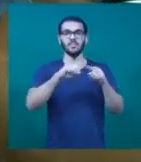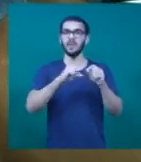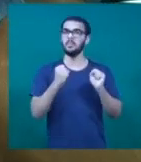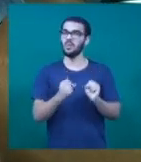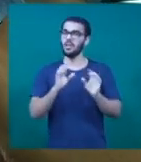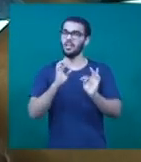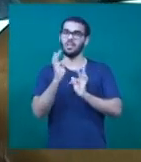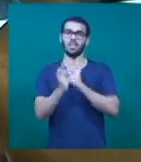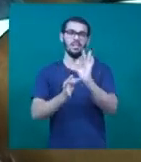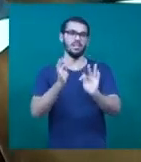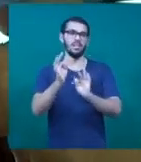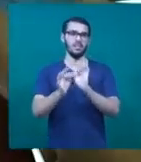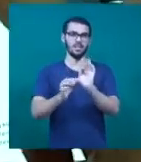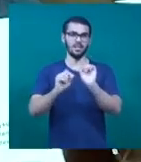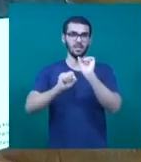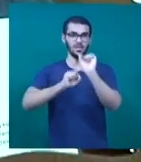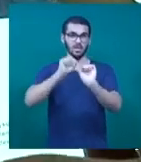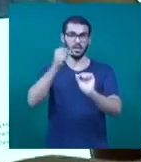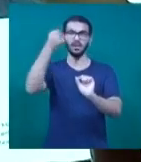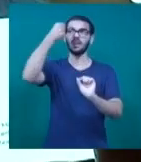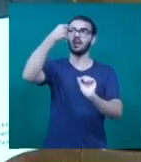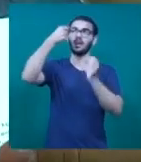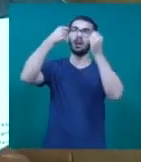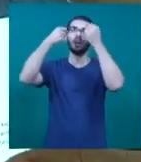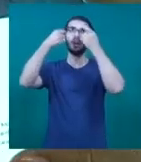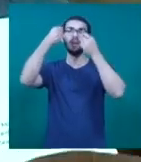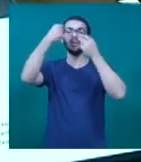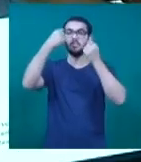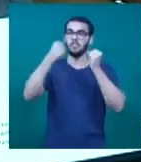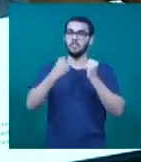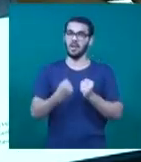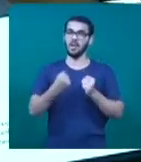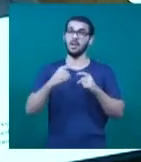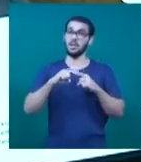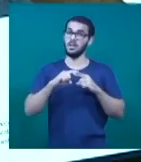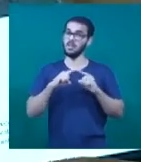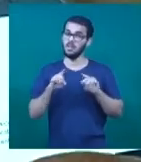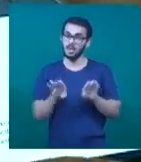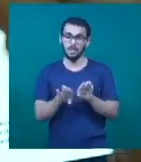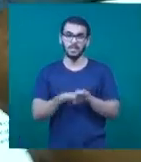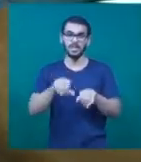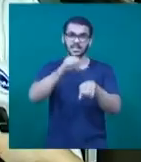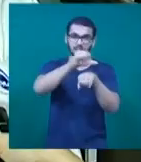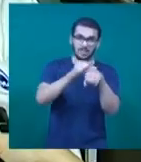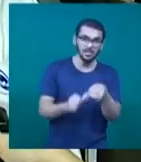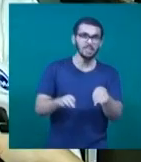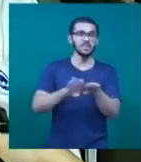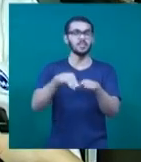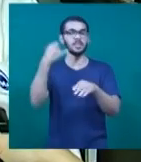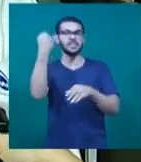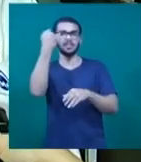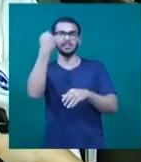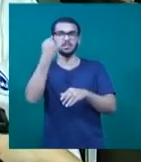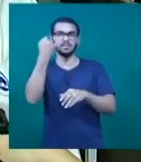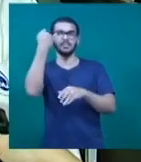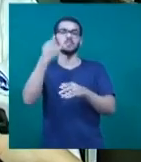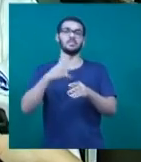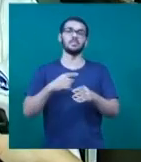tratamento. E na maior parte dos casos, é feito com colírio, mas também pode incluir cirurgia e laser. É cirurgia para